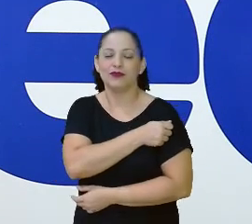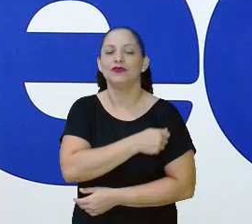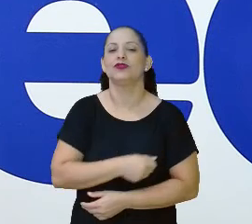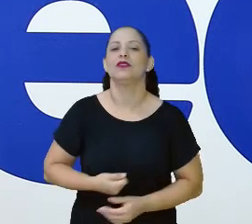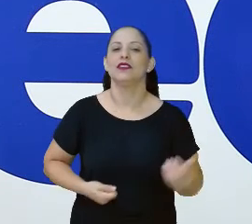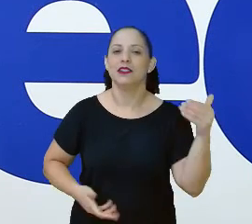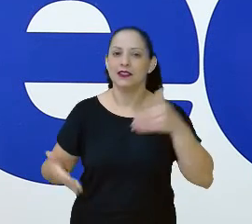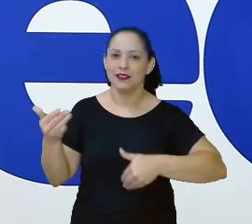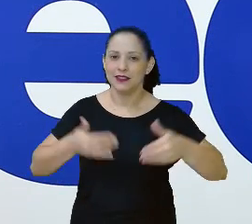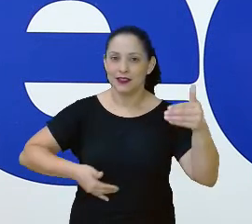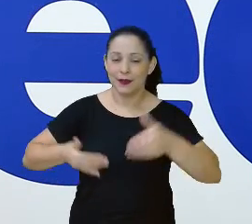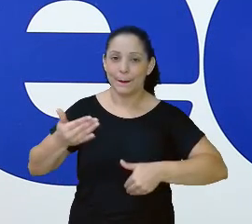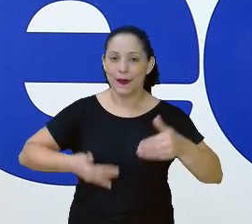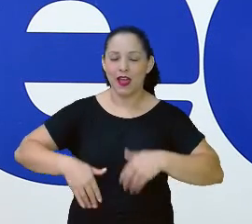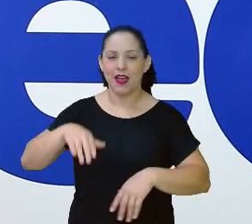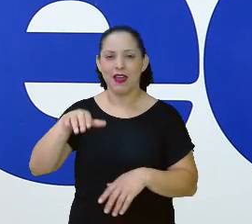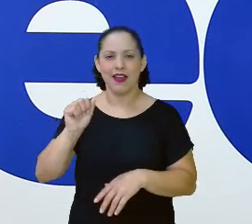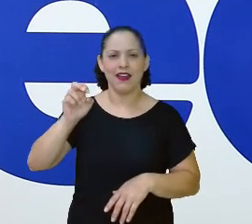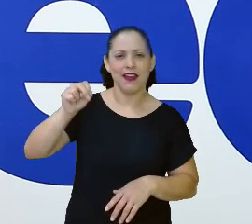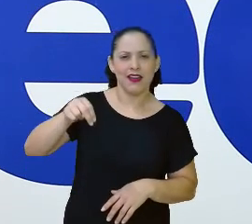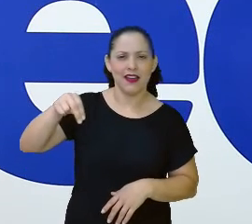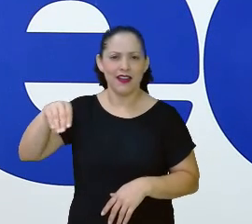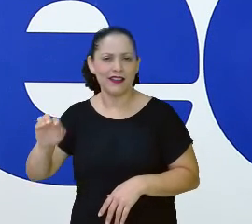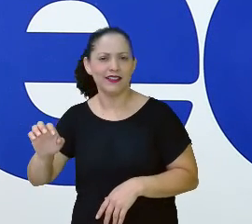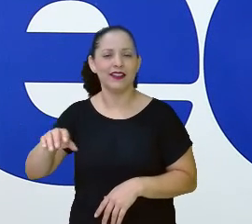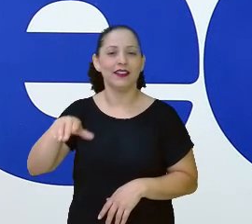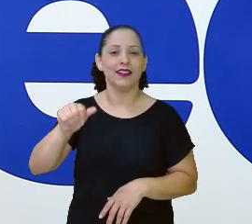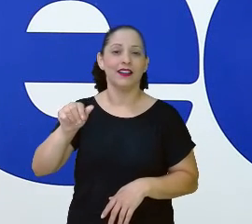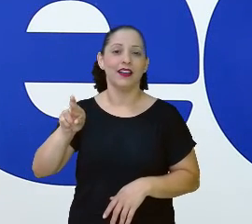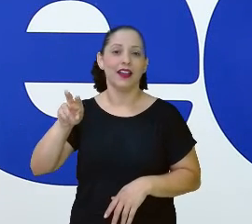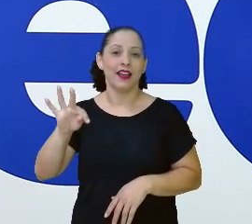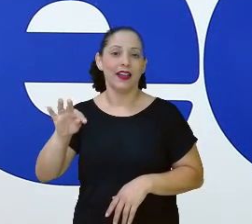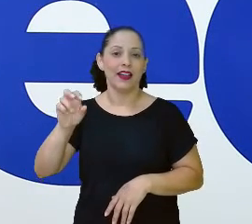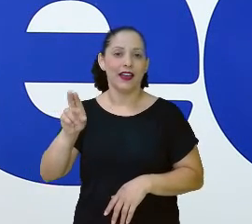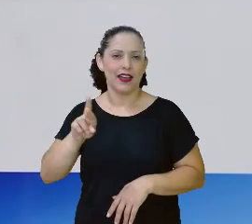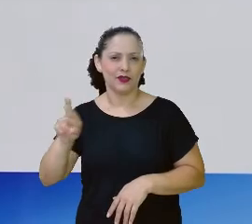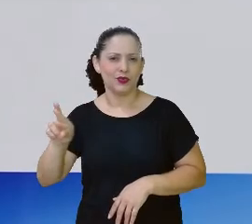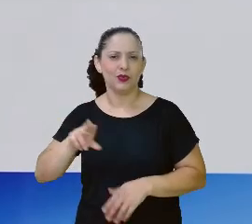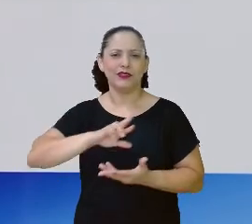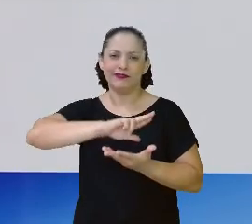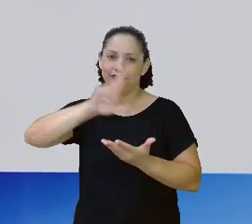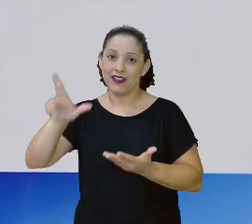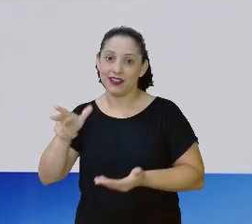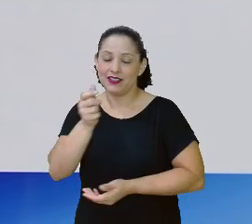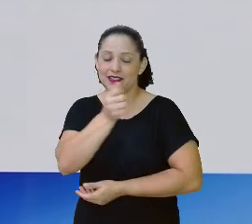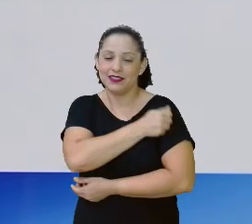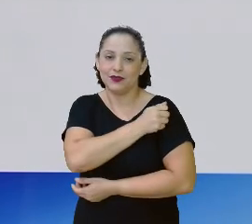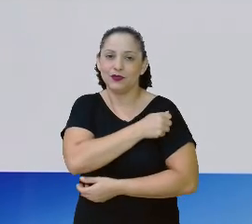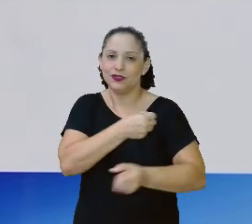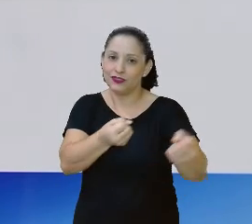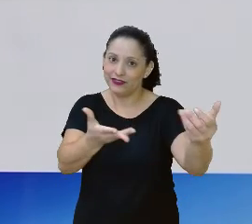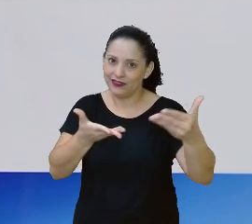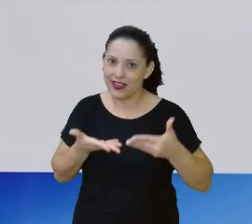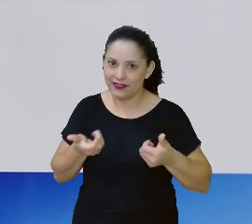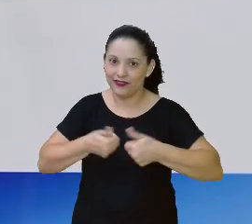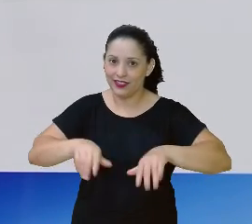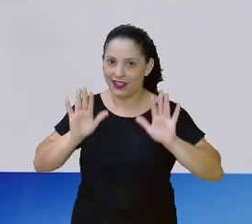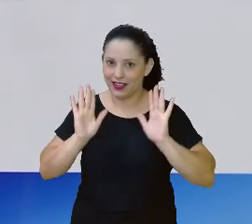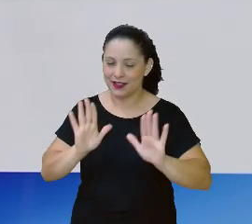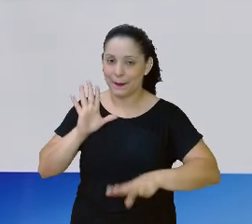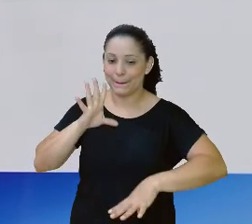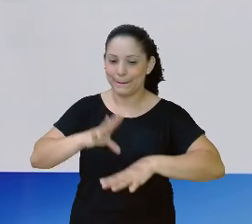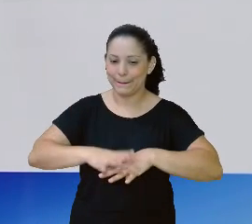Anne também está por aqui, Arthur. Estão bastante participativos hoje. Maravilha. Então, eu convido a turminha a não sair daí, porque